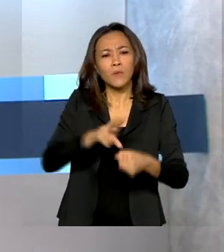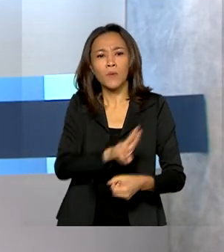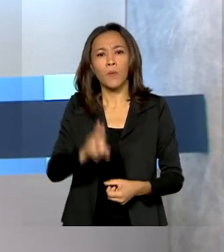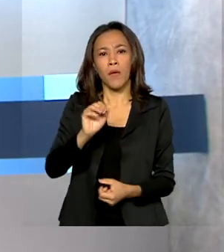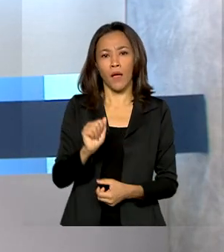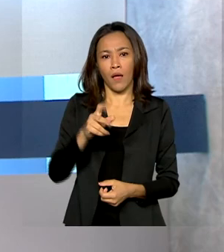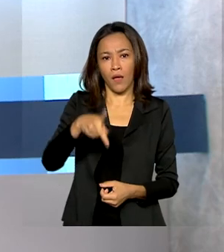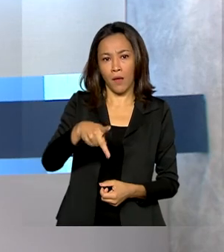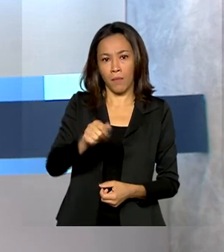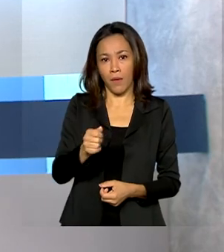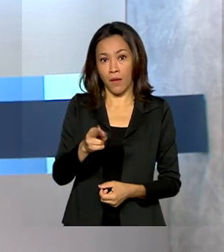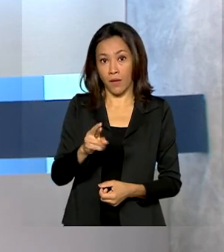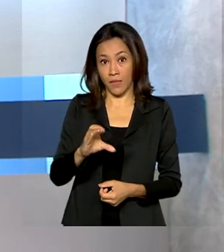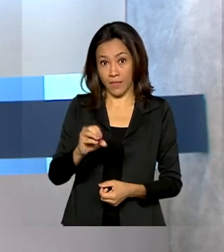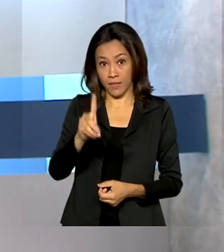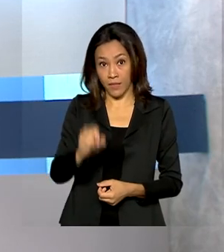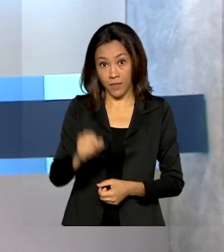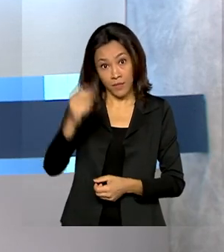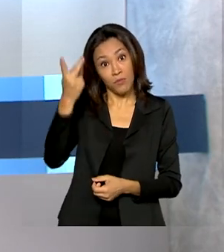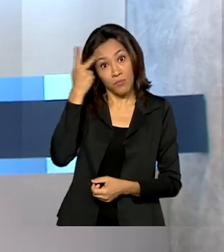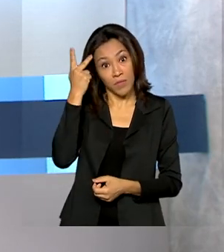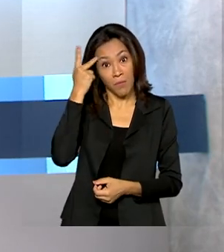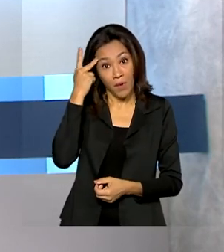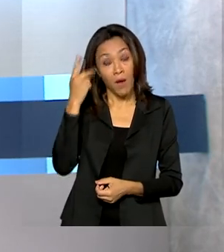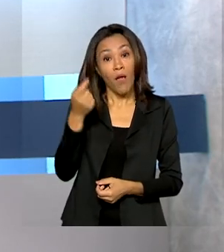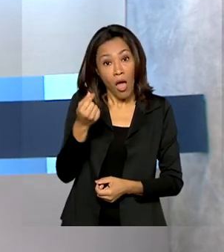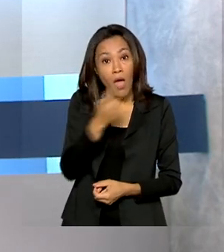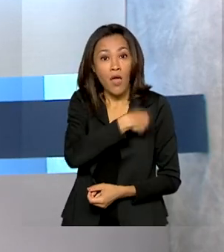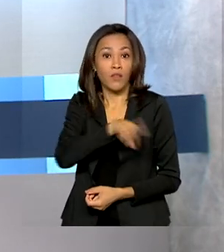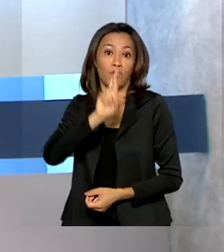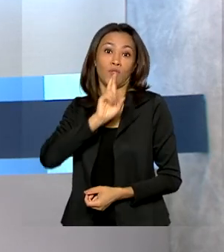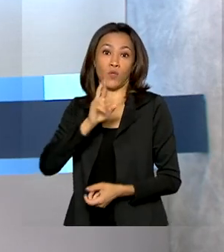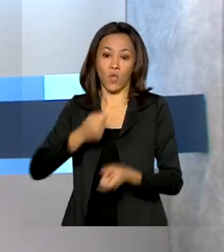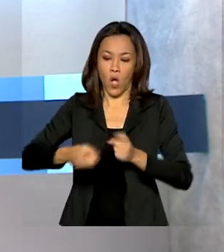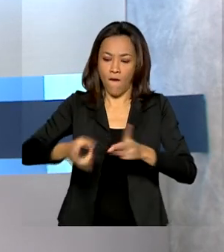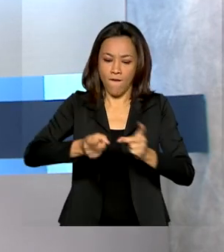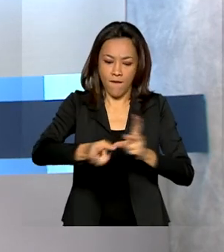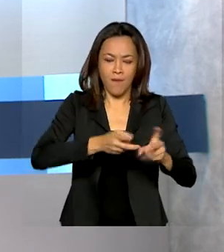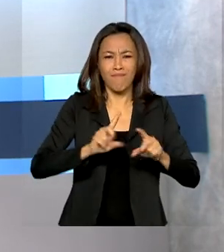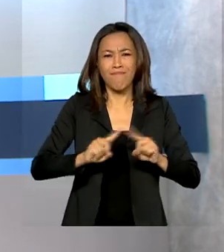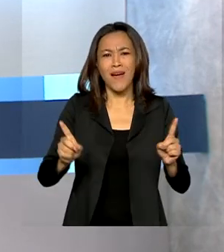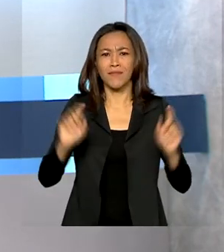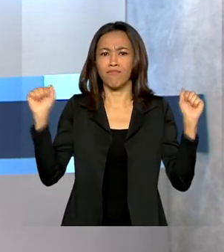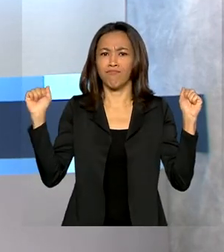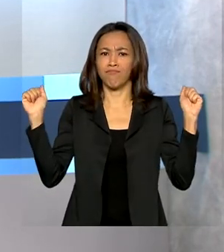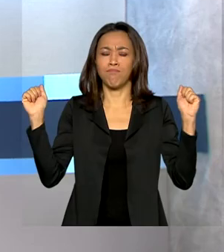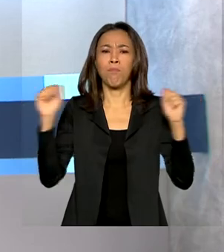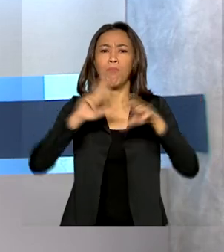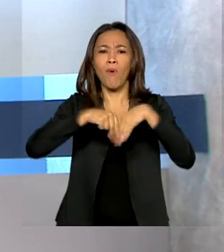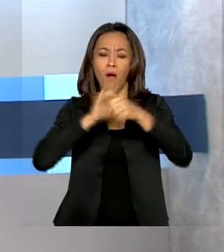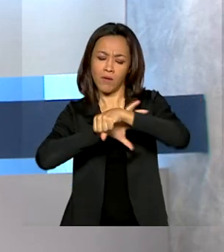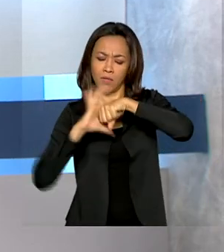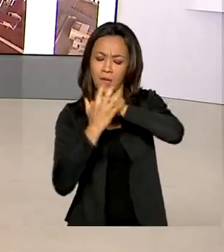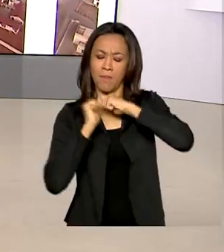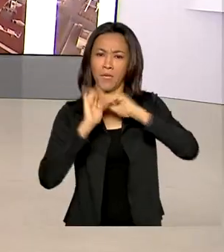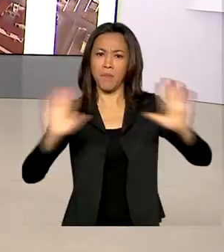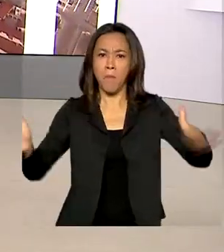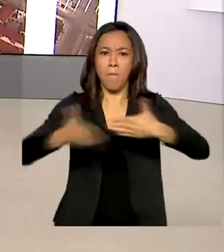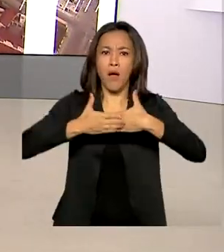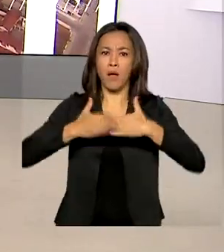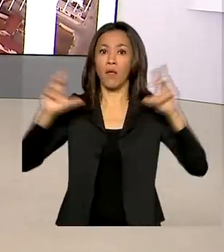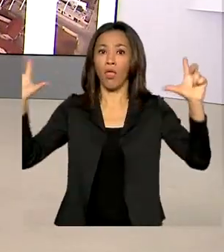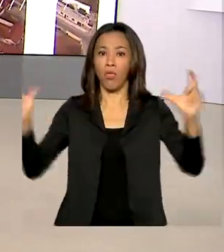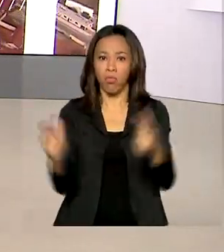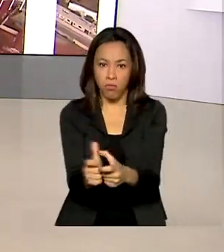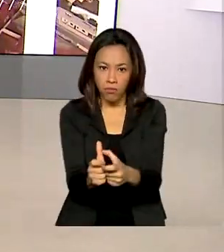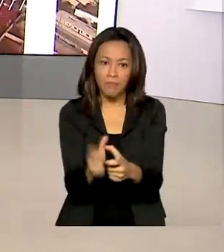torno do turismo religioso. Mas, com a pandemia, a cidade sofre com a falta de peregrinos, provocando desemprego na região. Para